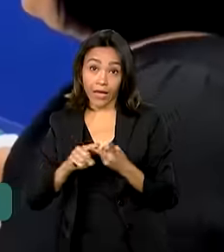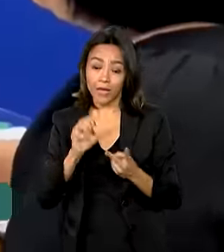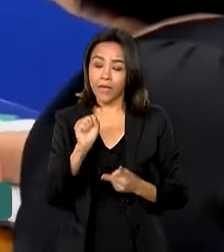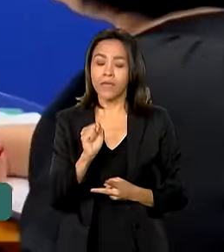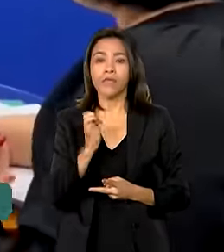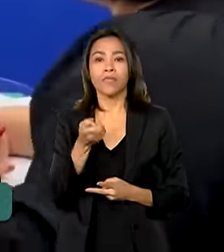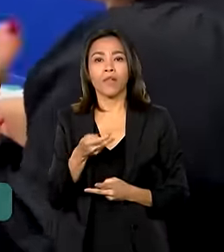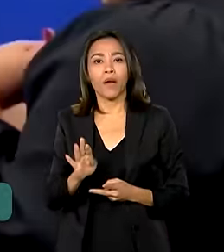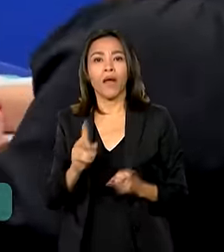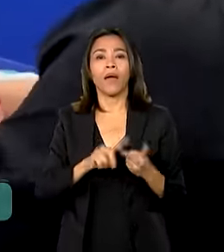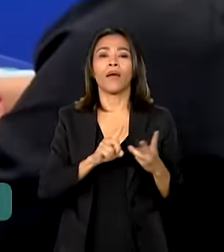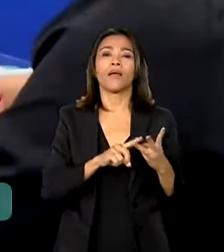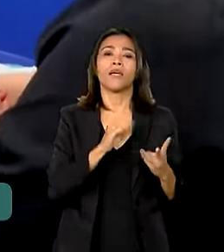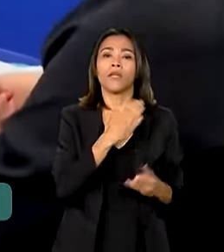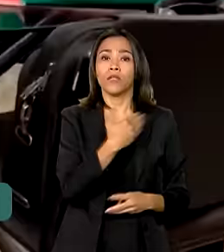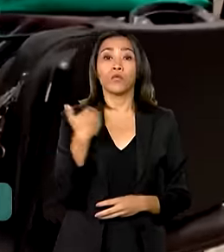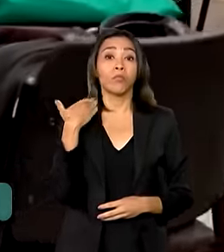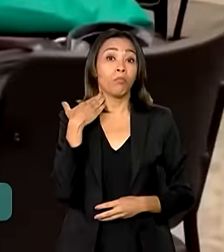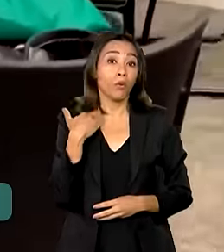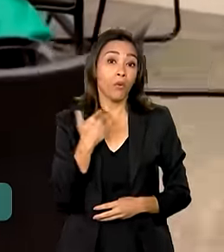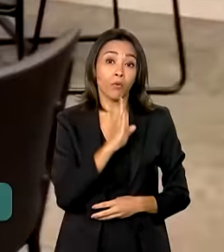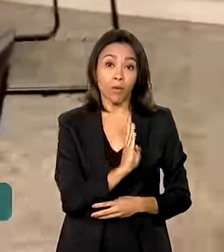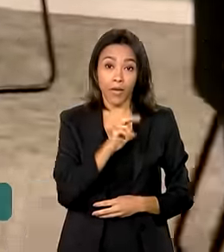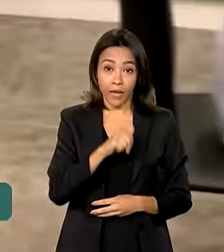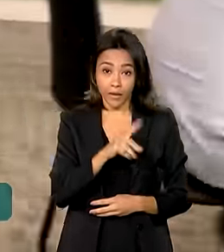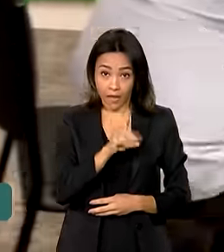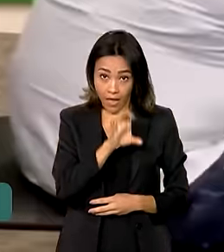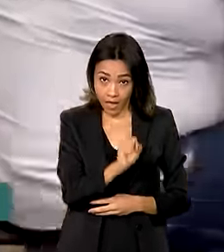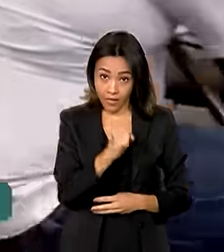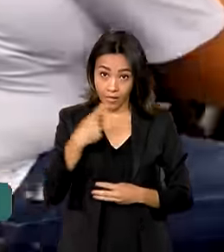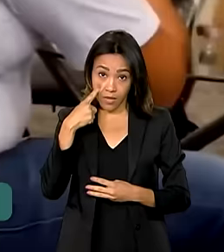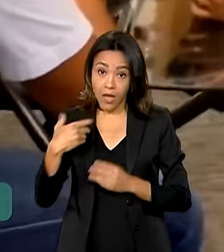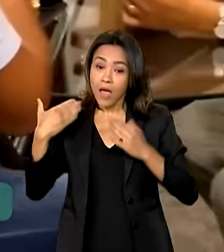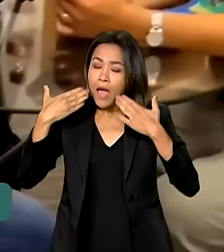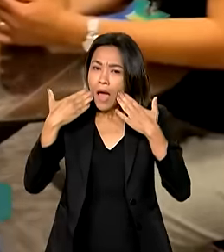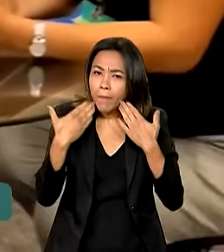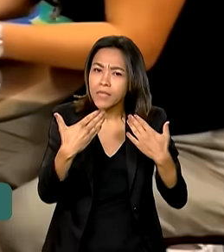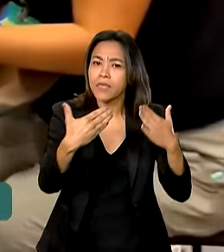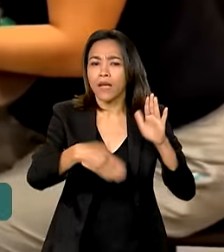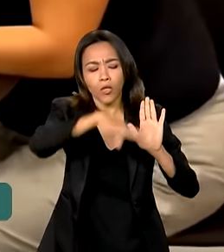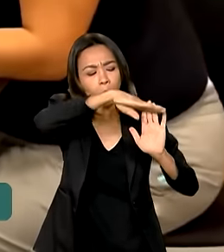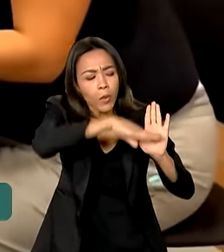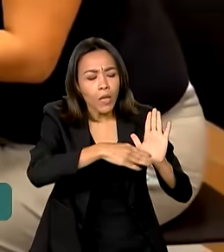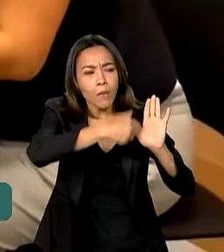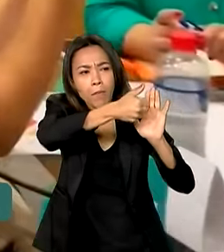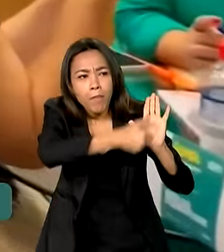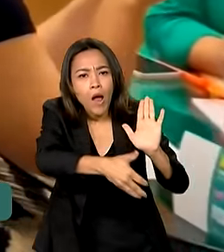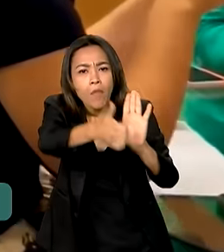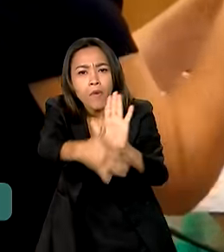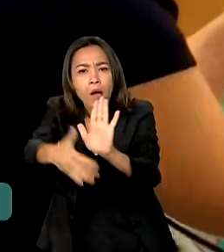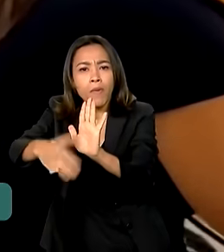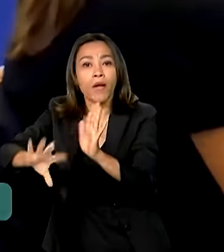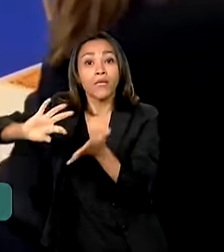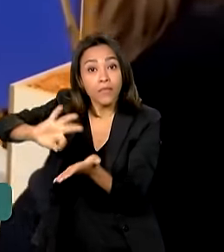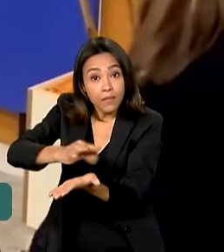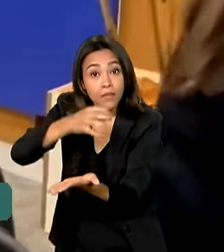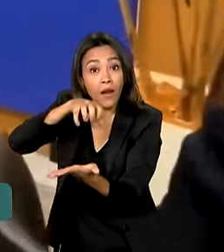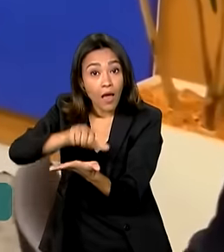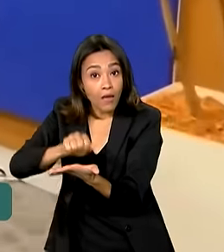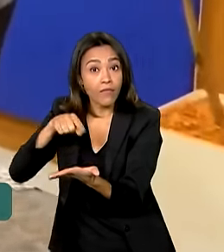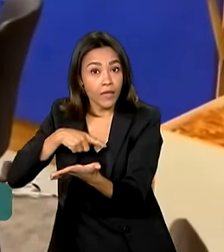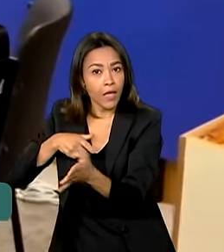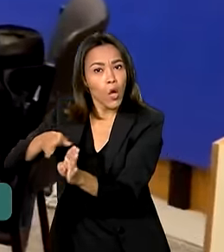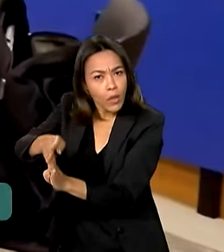BNDES. Os empresários locais são apresentados ao programa e, a partir da inscrição, passam a receber